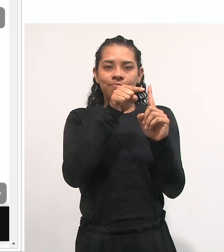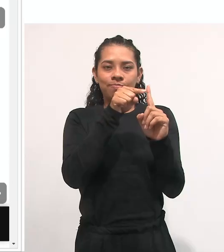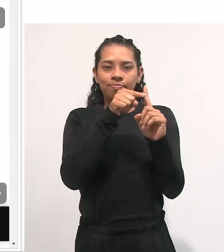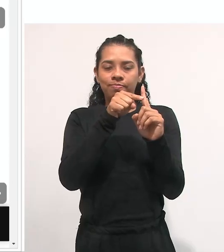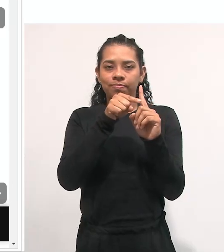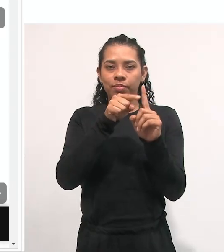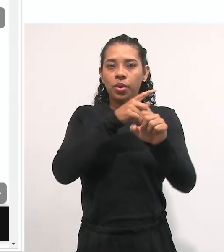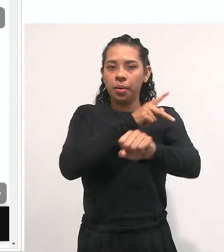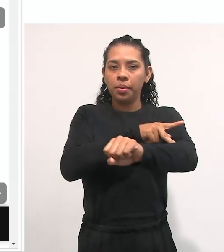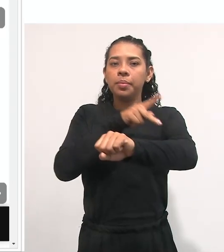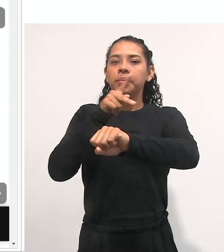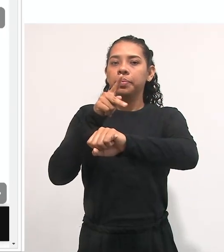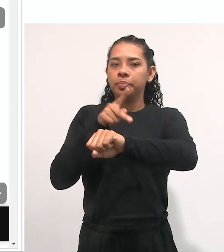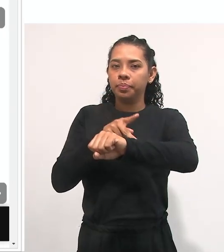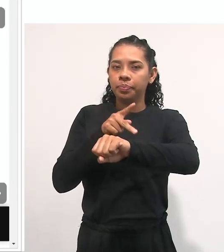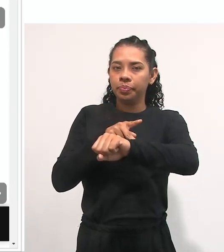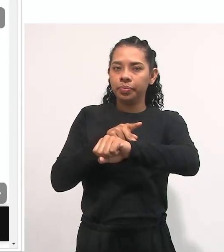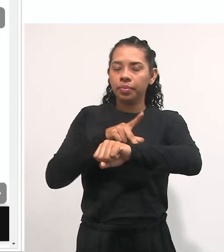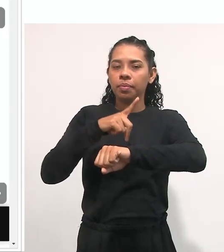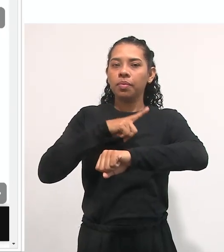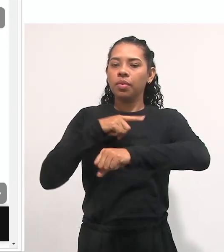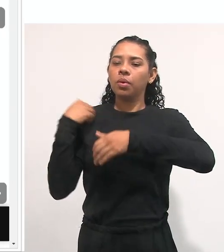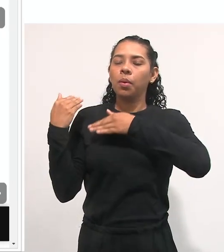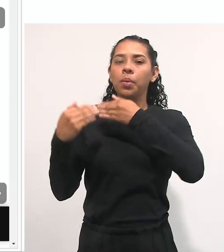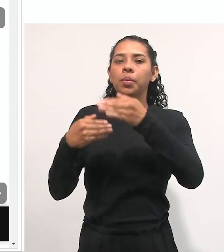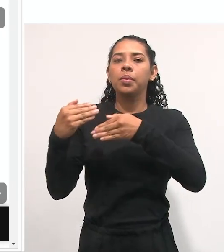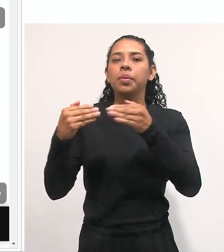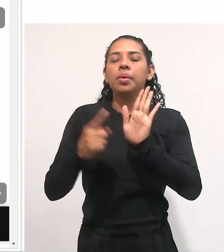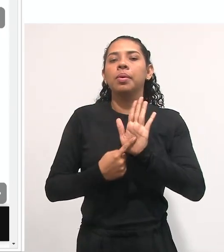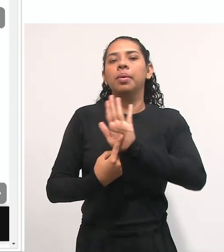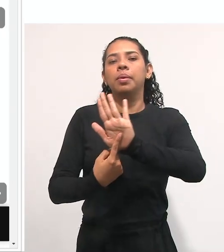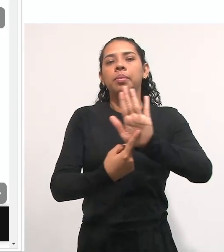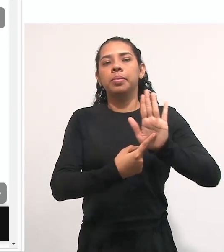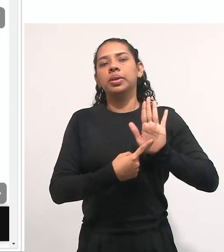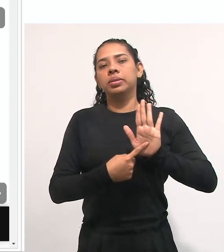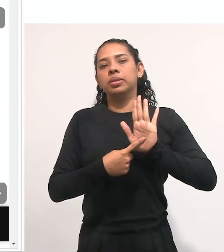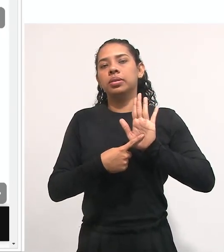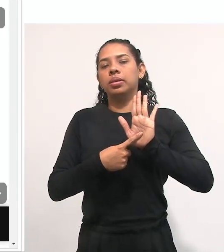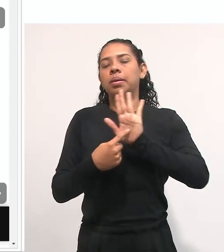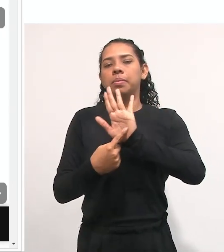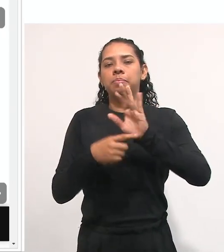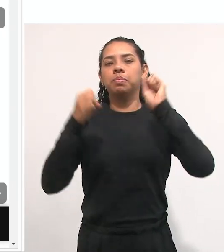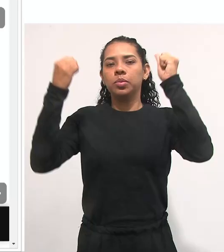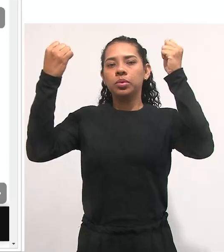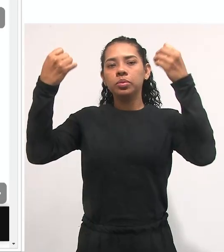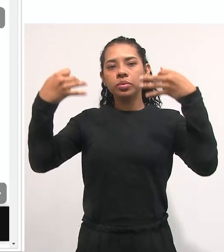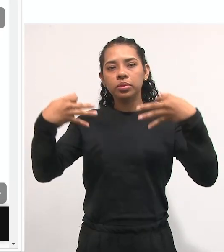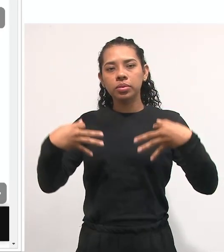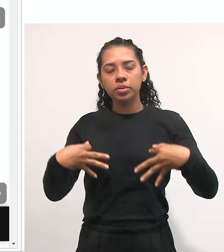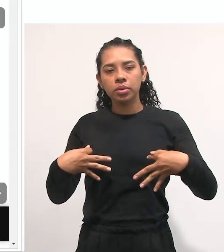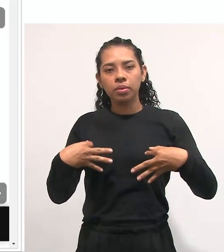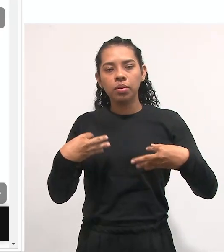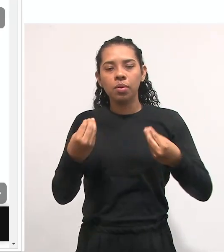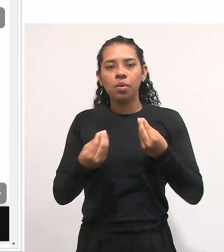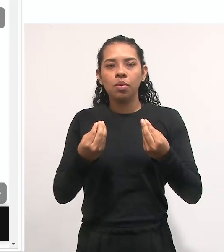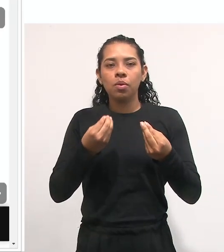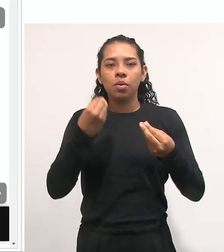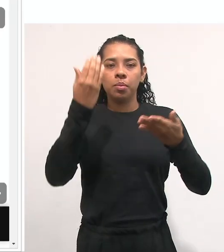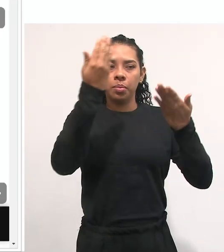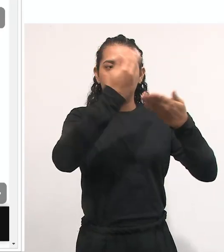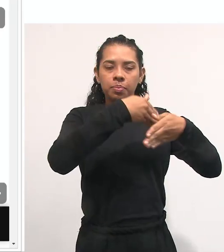Discutir a evolução da avaliação educacional ao longo do tempo, destacando as principais concepções e práticas de avaliação da aprendizagem.